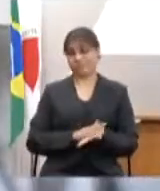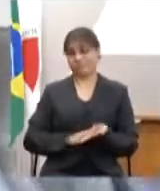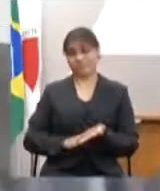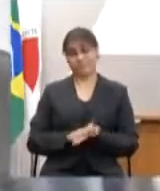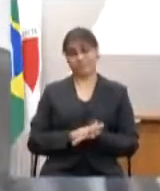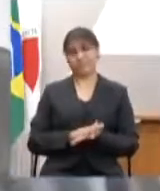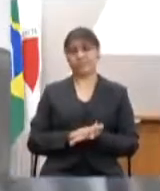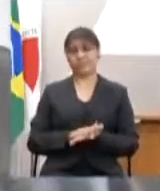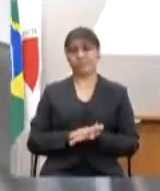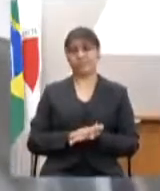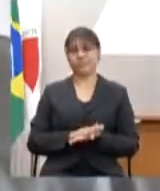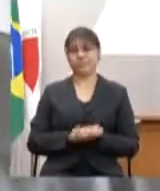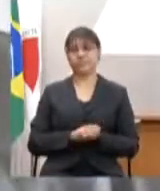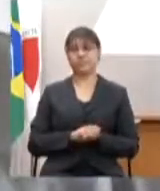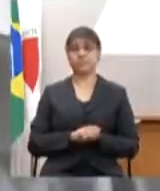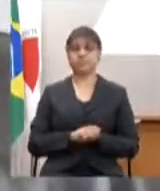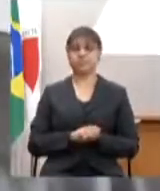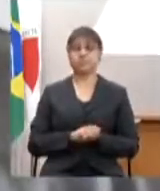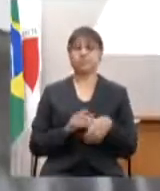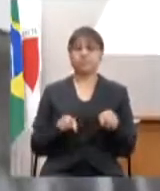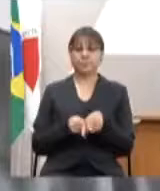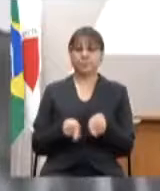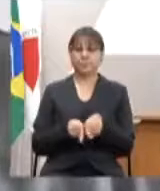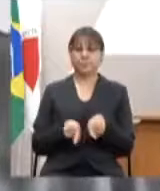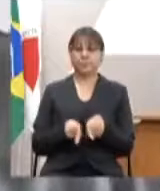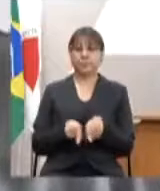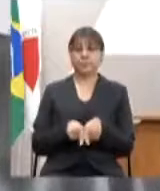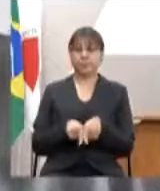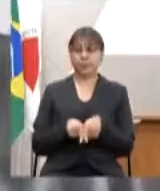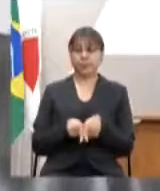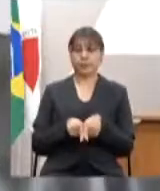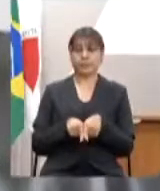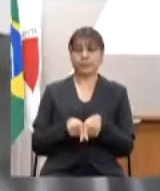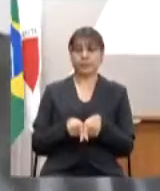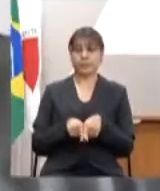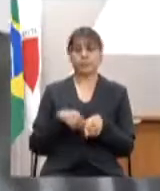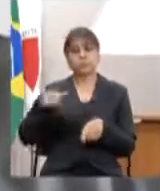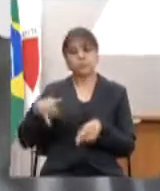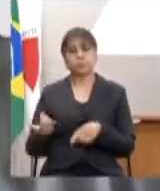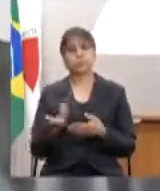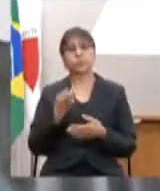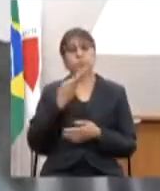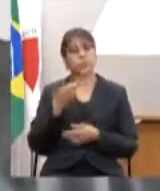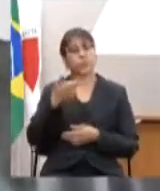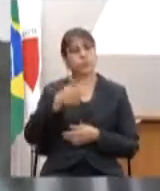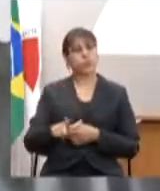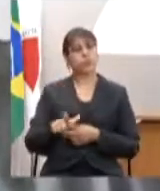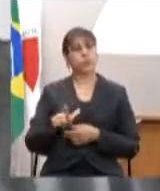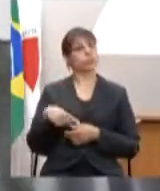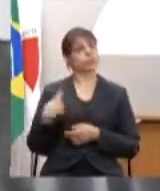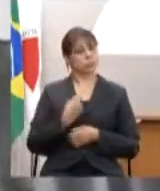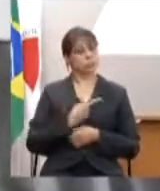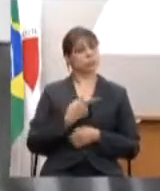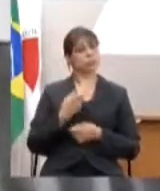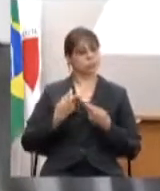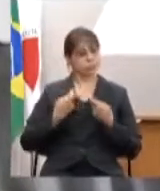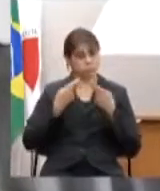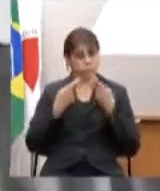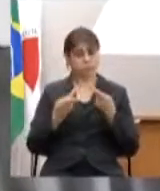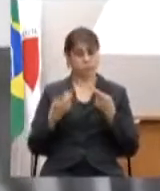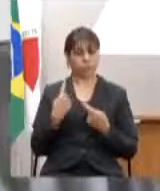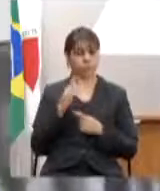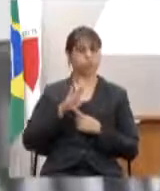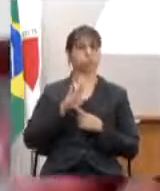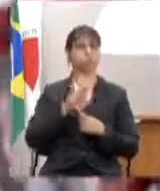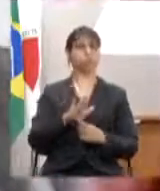iniciativas e aqui a gente queria colocar mais uma vez a nossa presença do SOS Fanado a